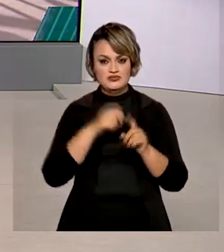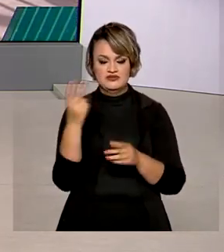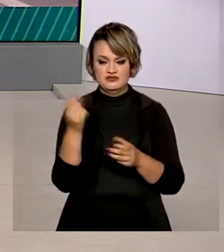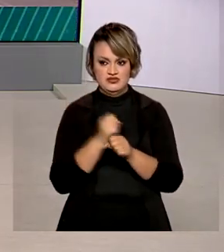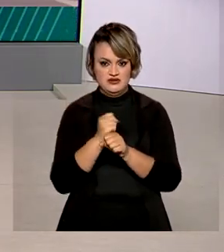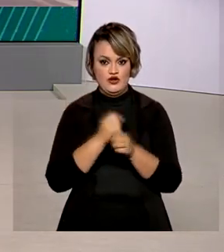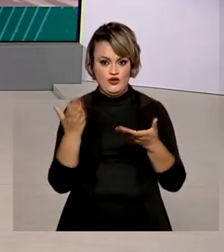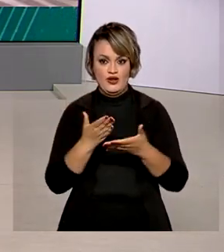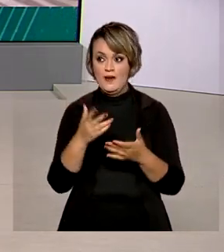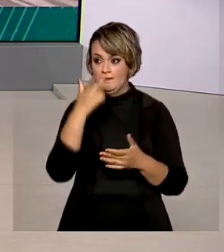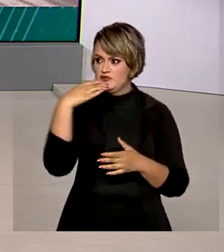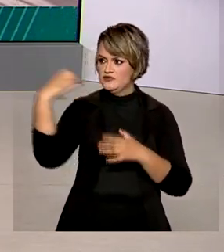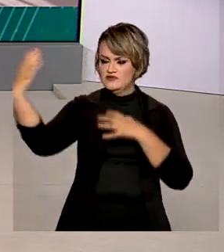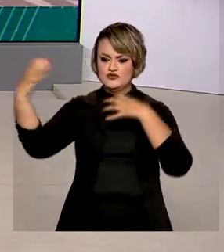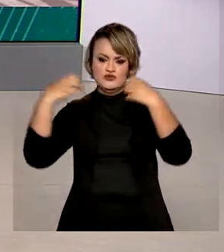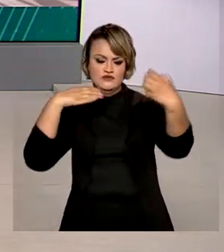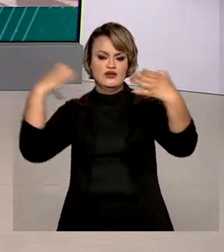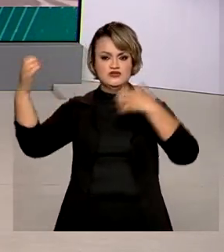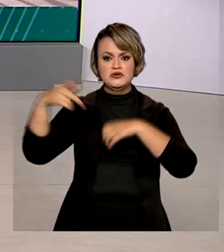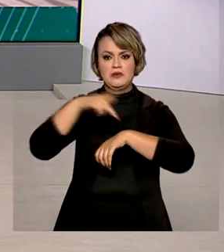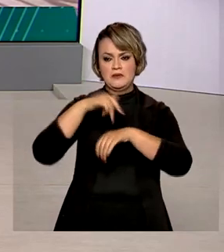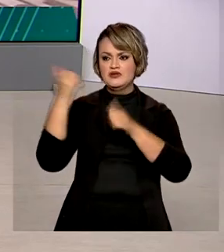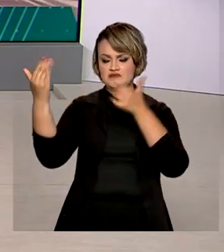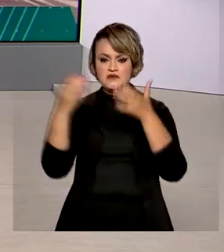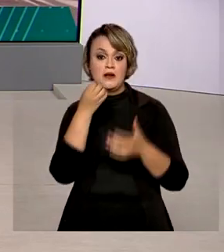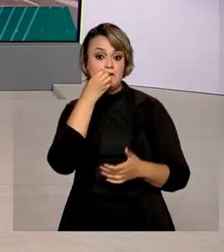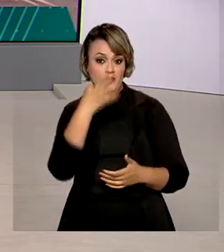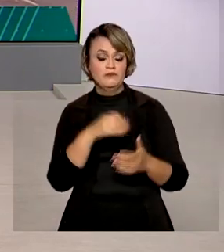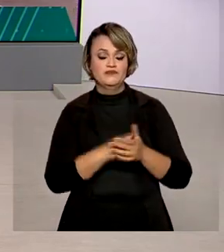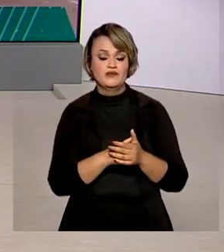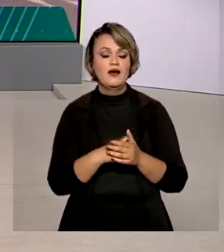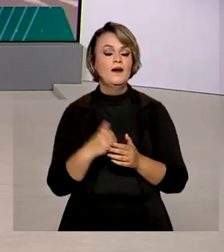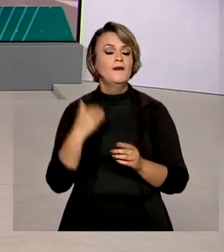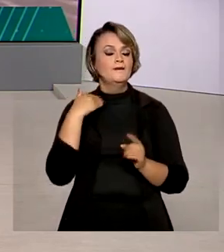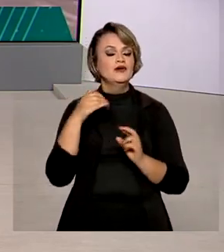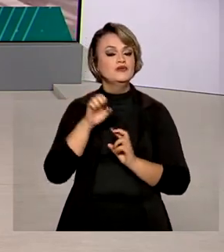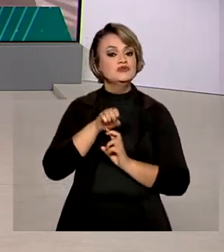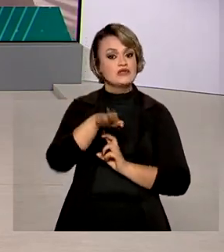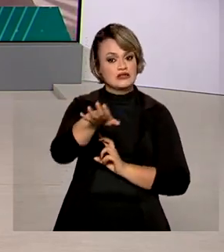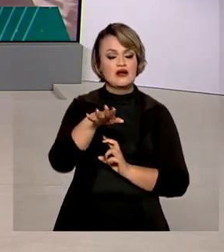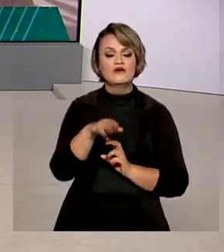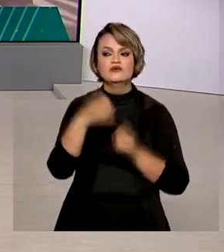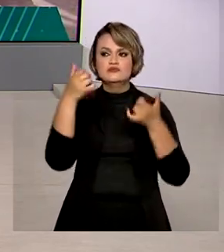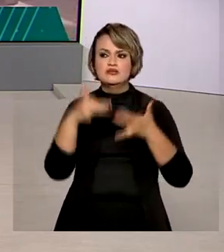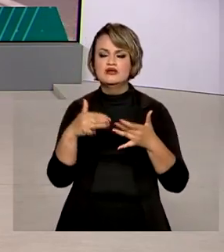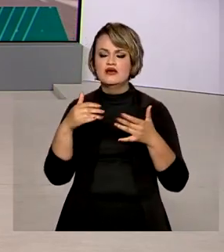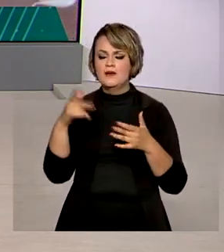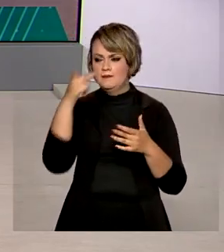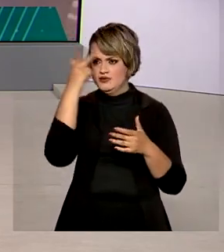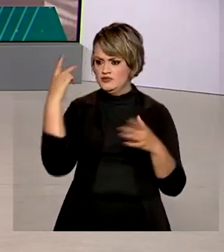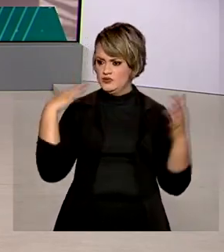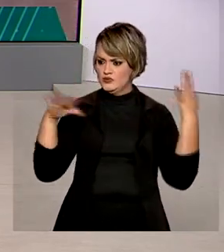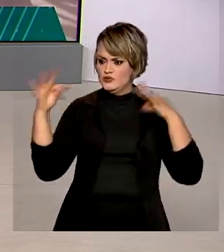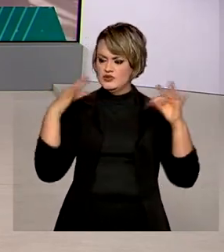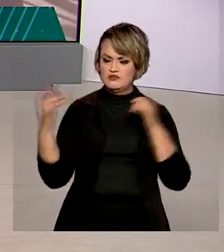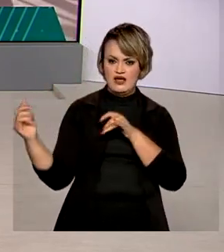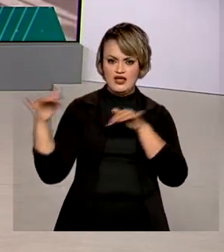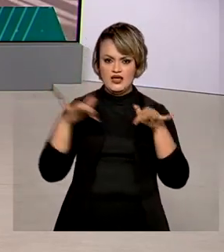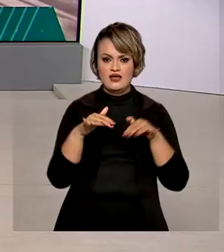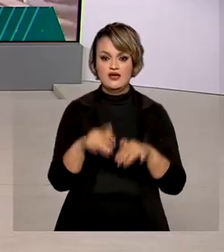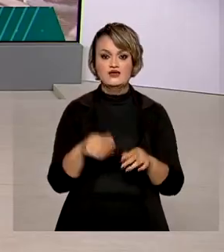segue rendendo bons resultados para o nosso país. Segundo dados do Banco Central, o gasto de turistas estrangeiros por aqui alcançou